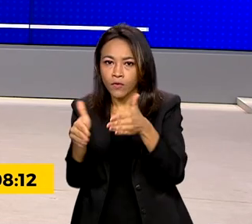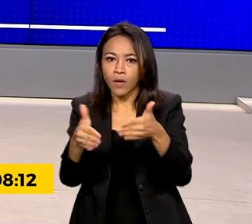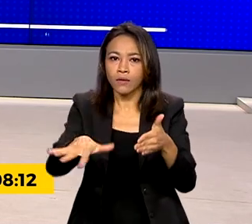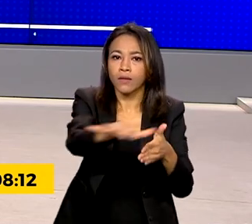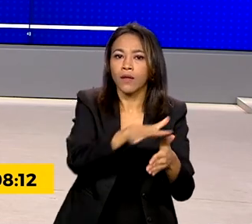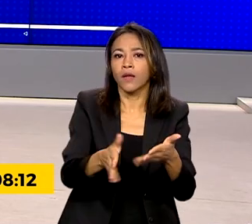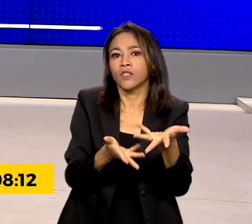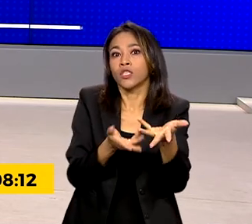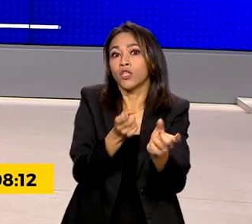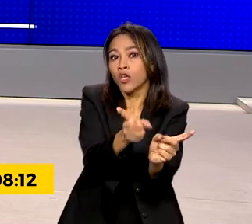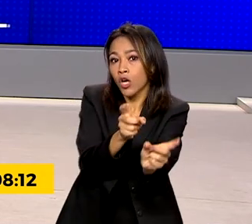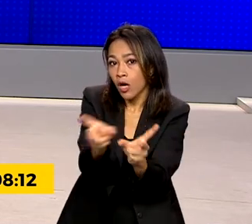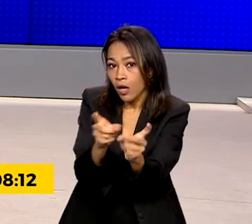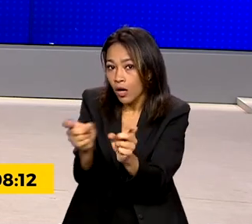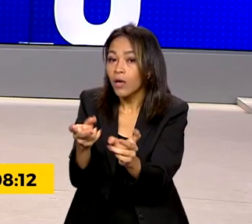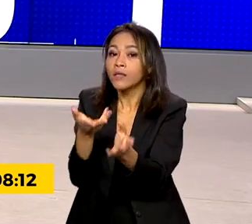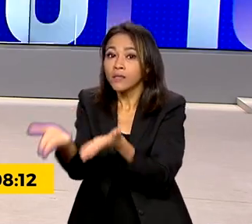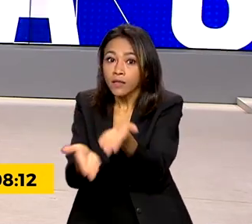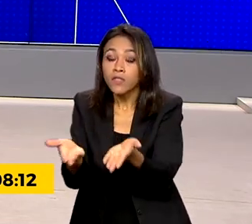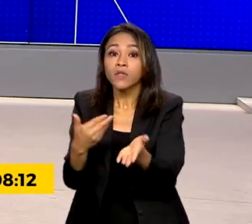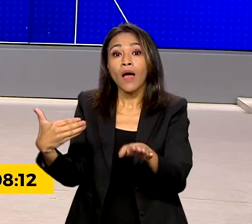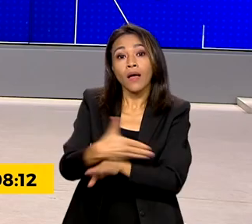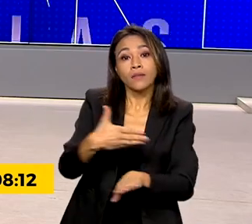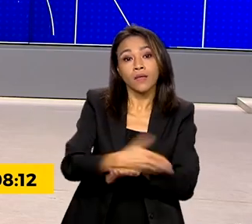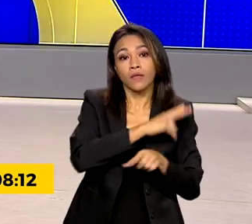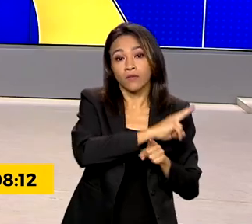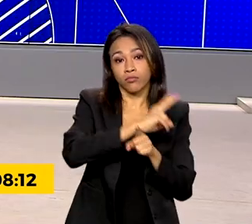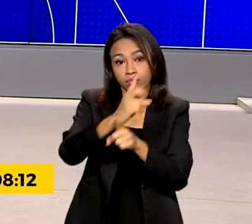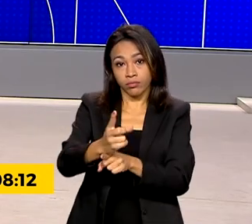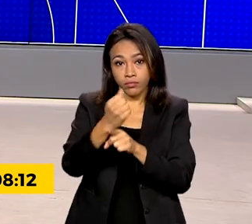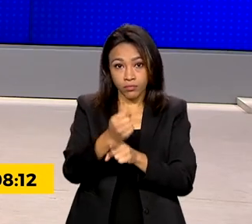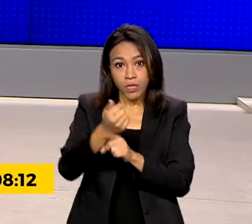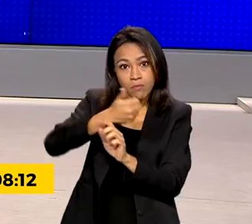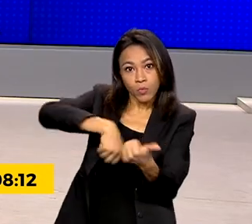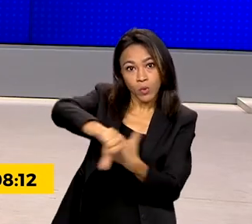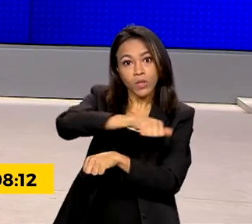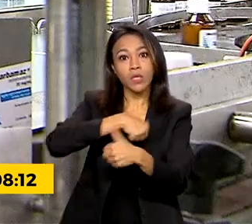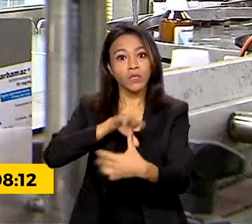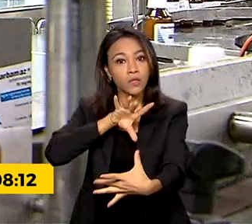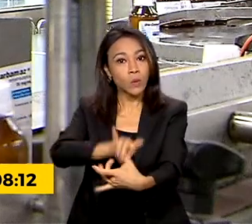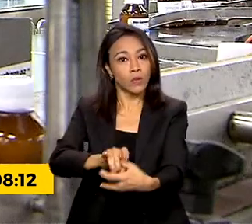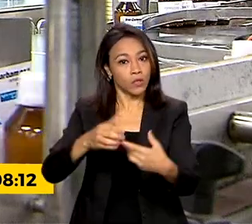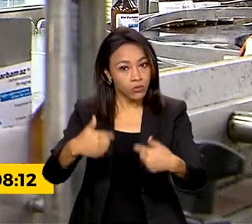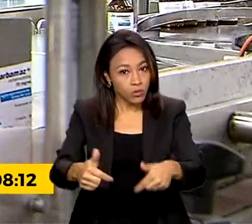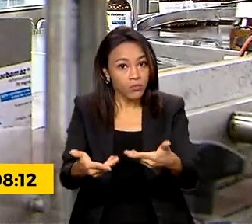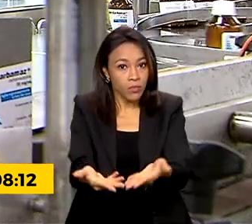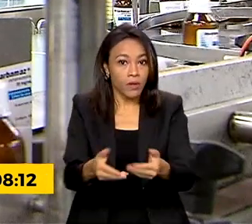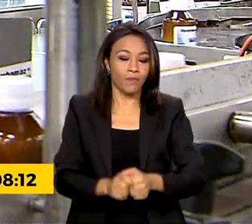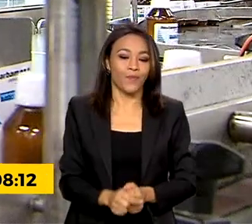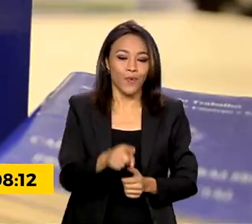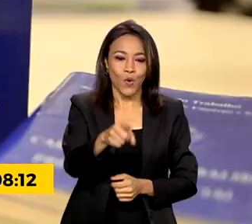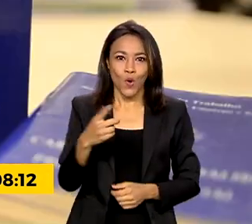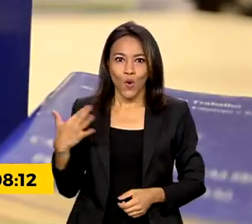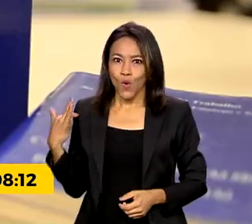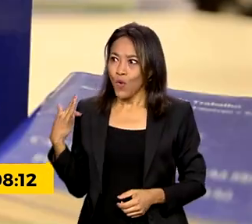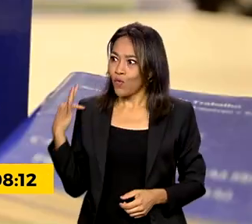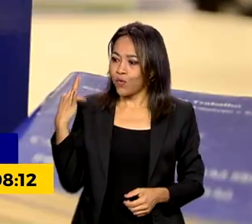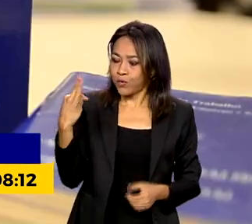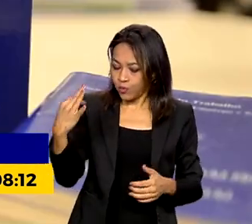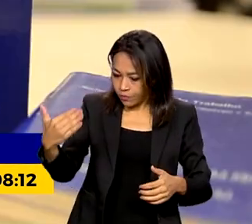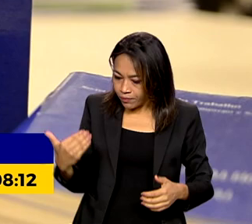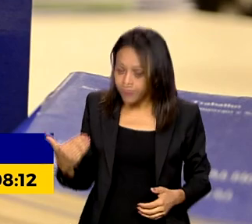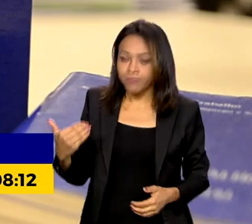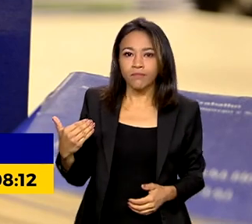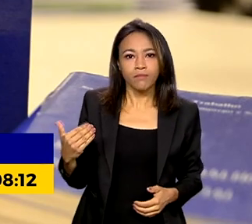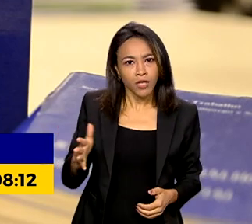serviços. Na pauta, o acesso ao crédito e as mudanças no mercado de trabalho. O futuro chegou movimentando